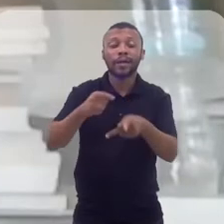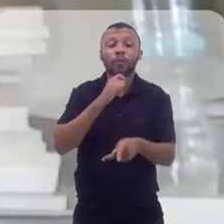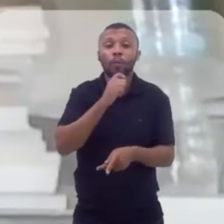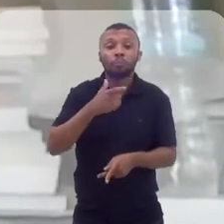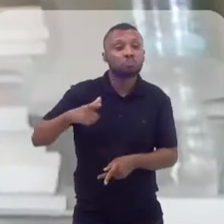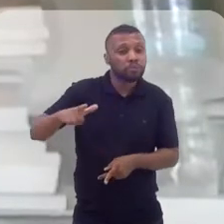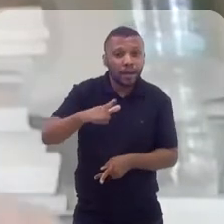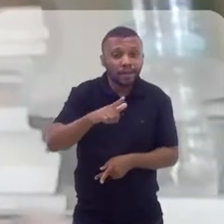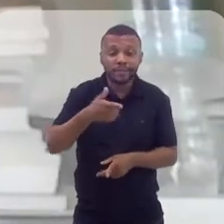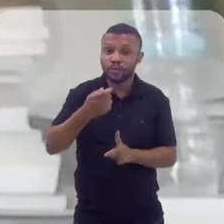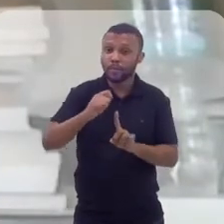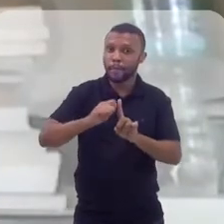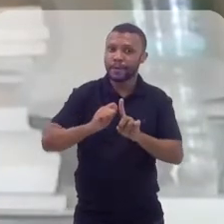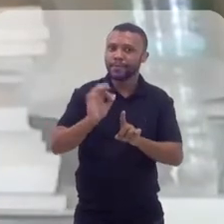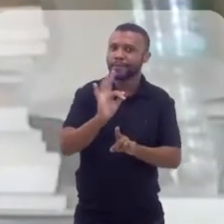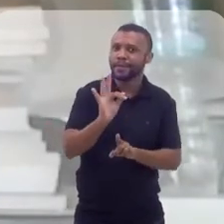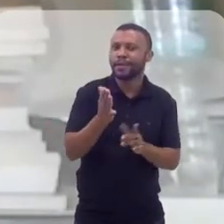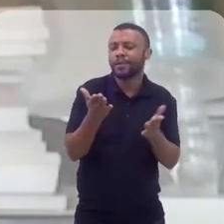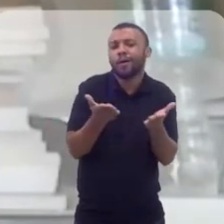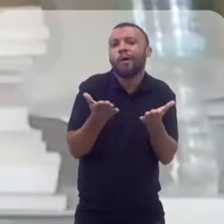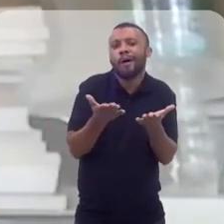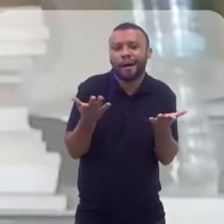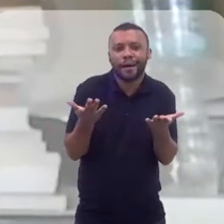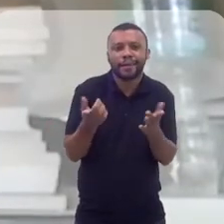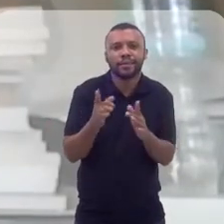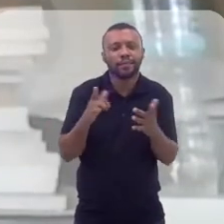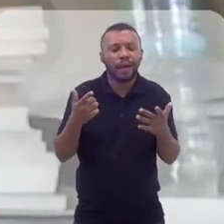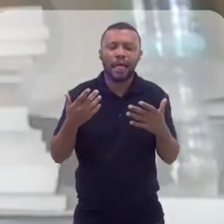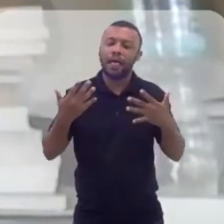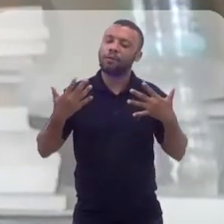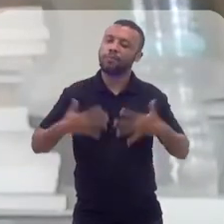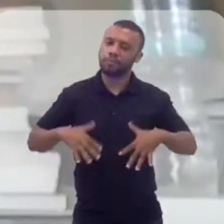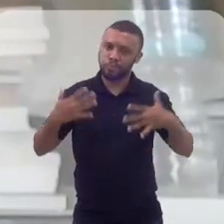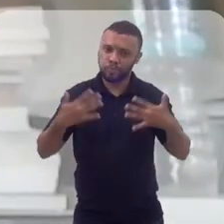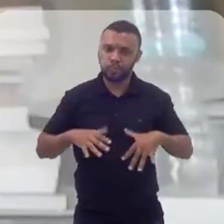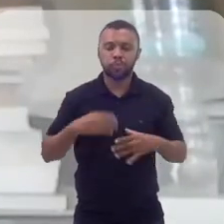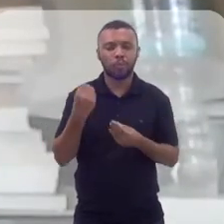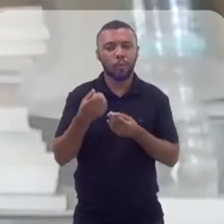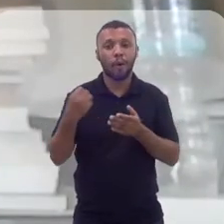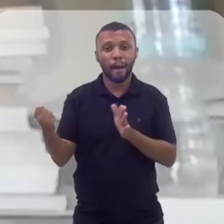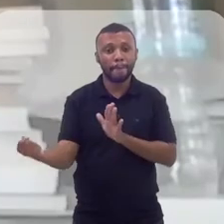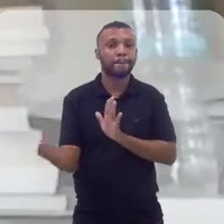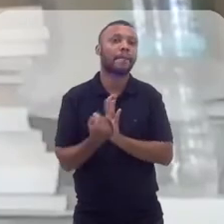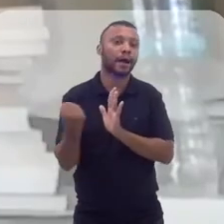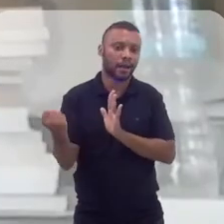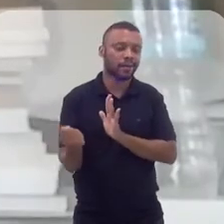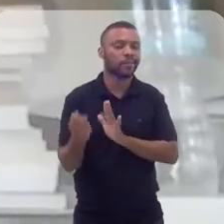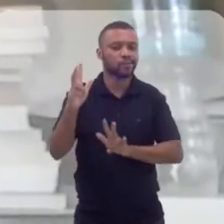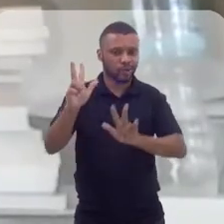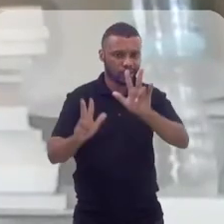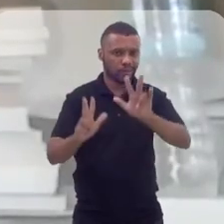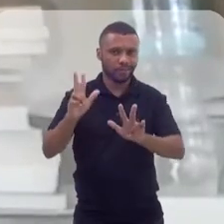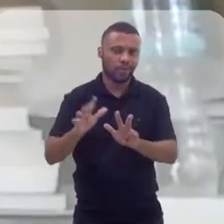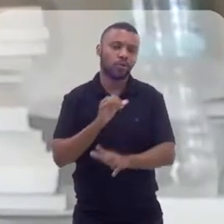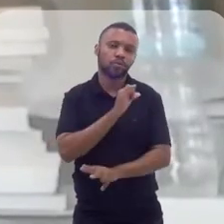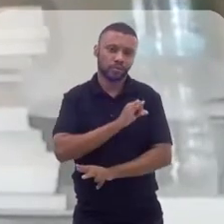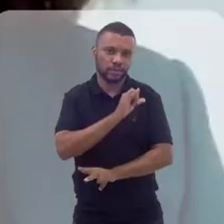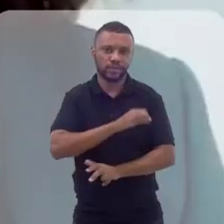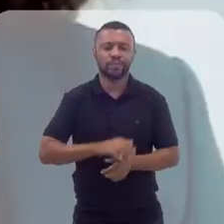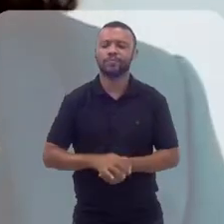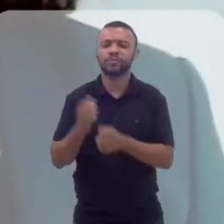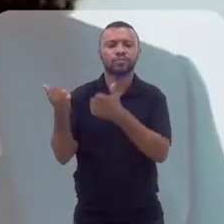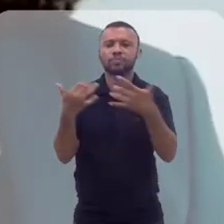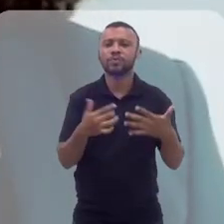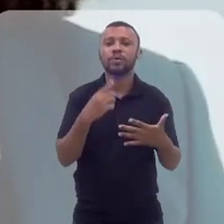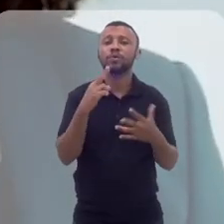teve em fevereiro. Então, é muito impressionante a força de marca do carnaval do Rio de Janeiro. E quando a gente